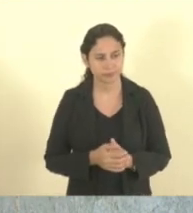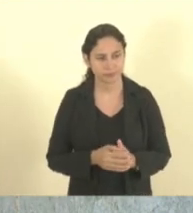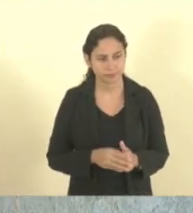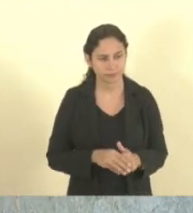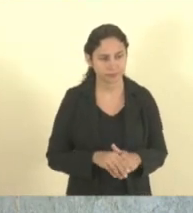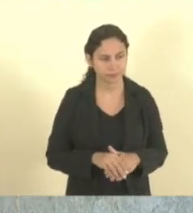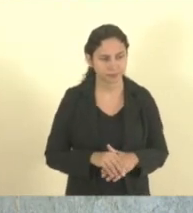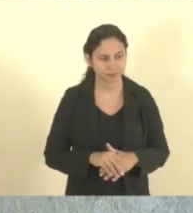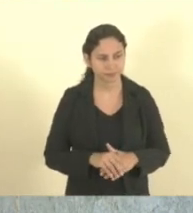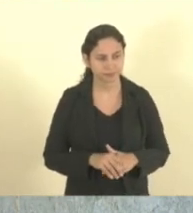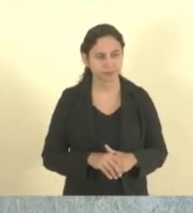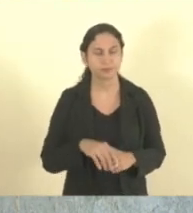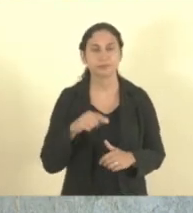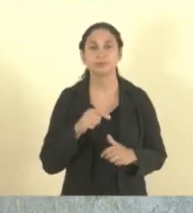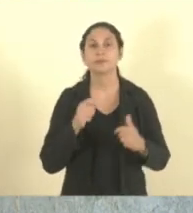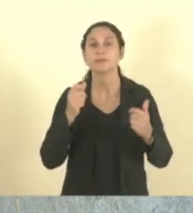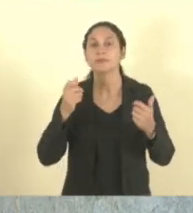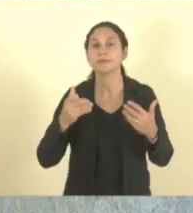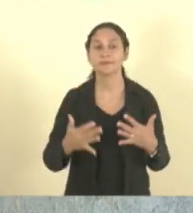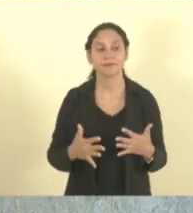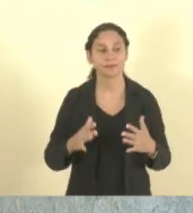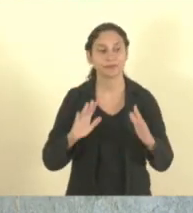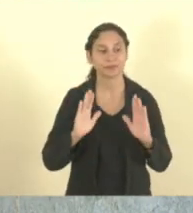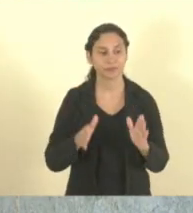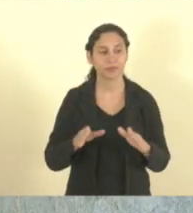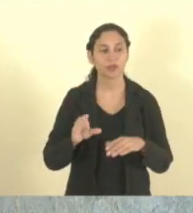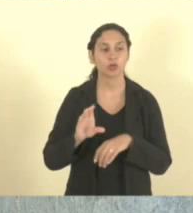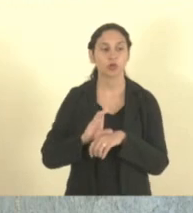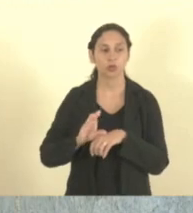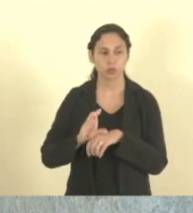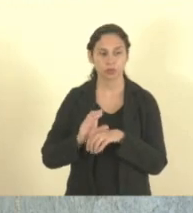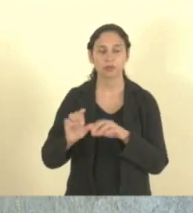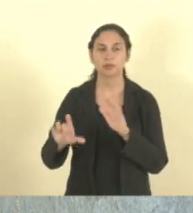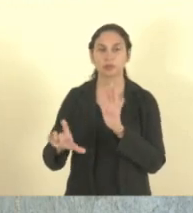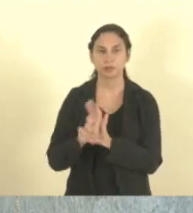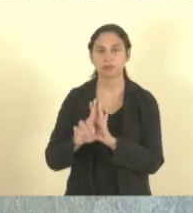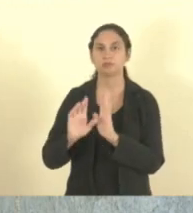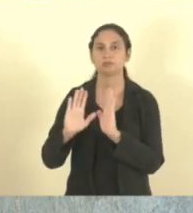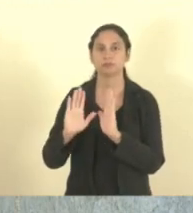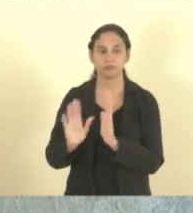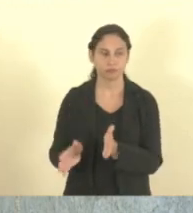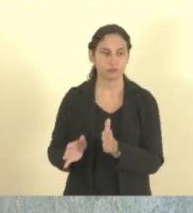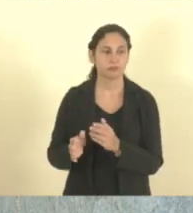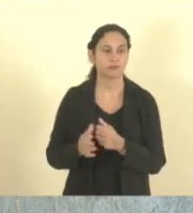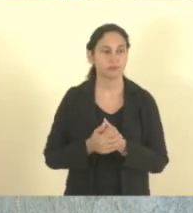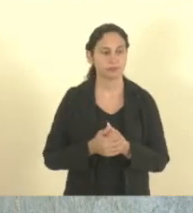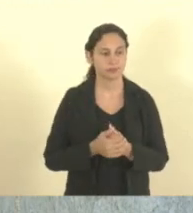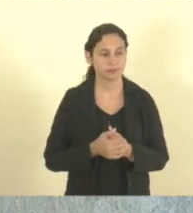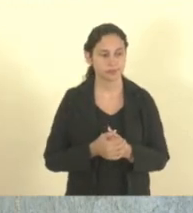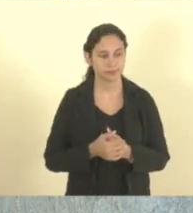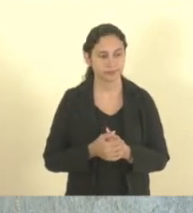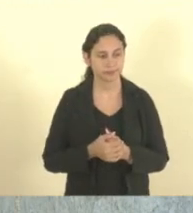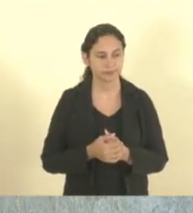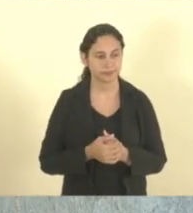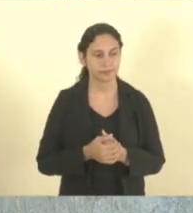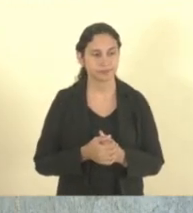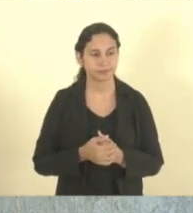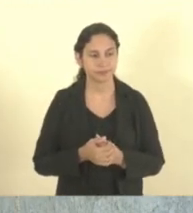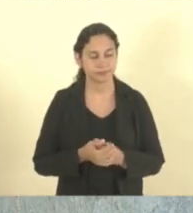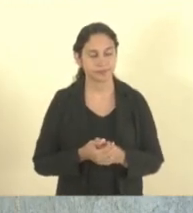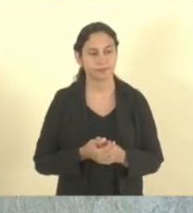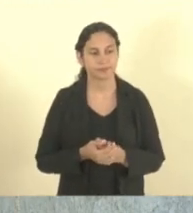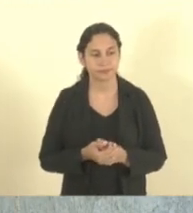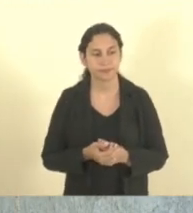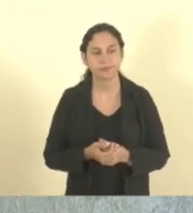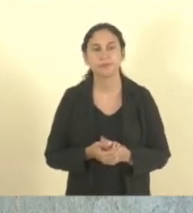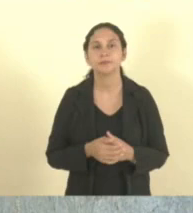Ele já está falando, Vinícius, pela constitucionalidade também, né? Aqui, olha, a redação é pela constitucionalidade. Tá bom. Tá